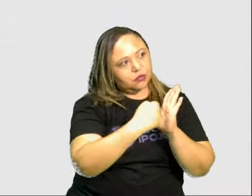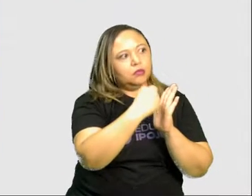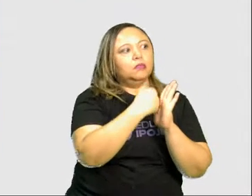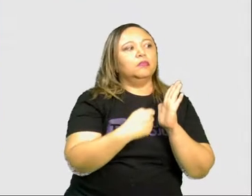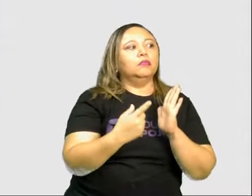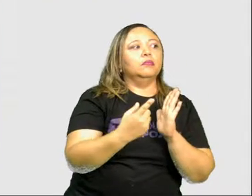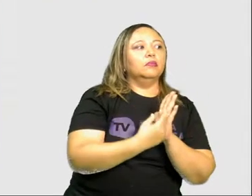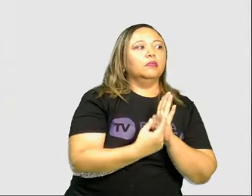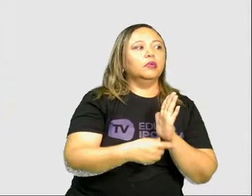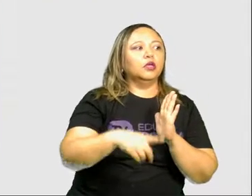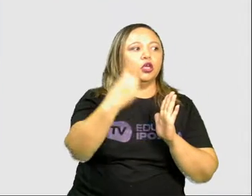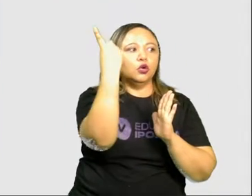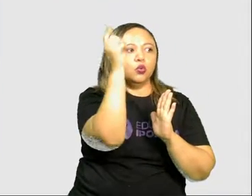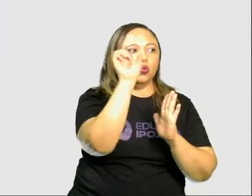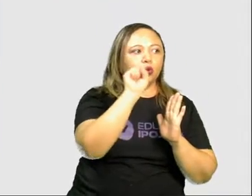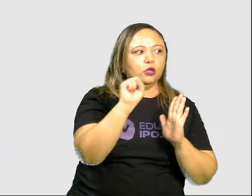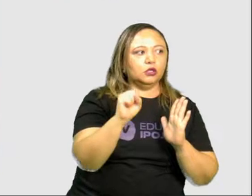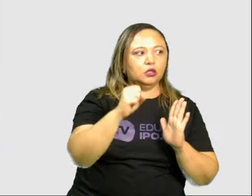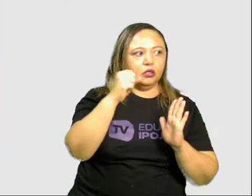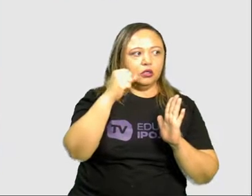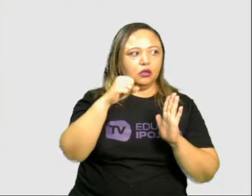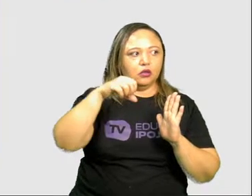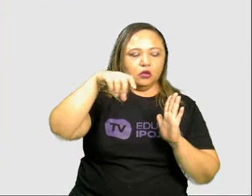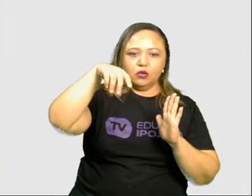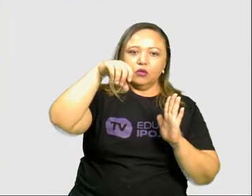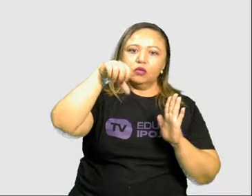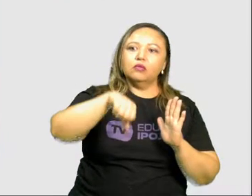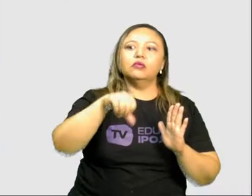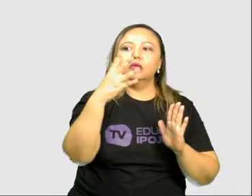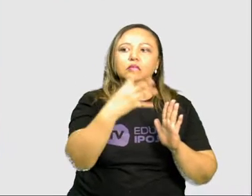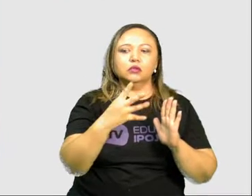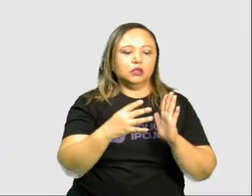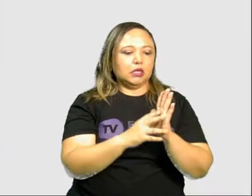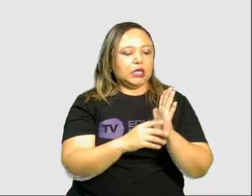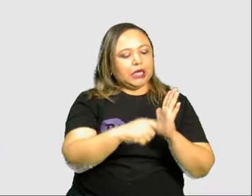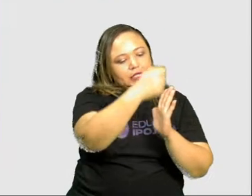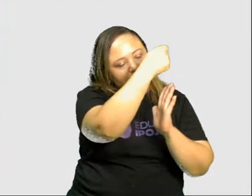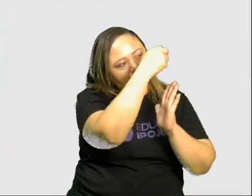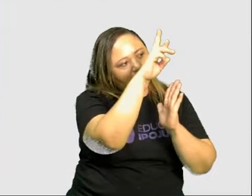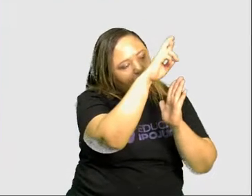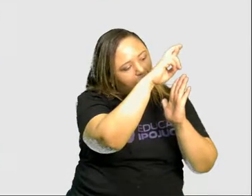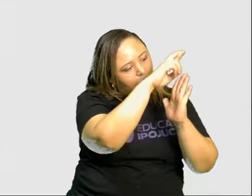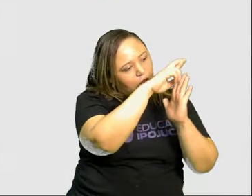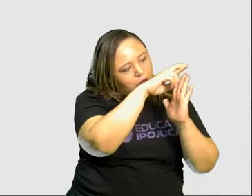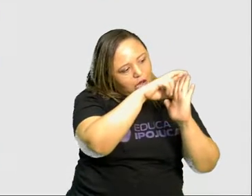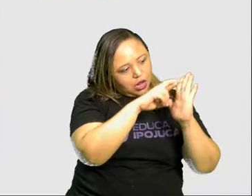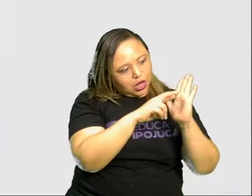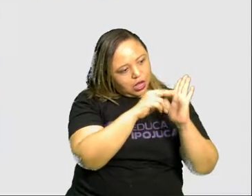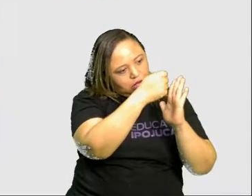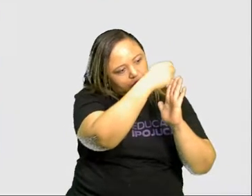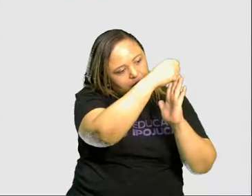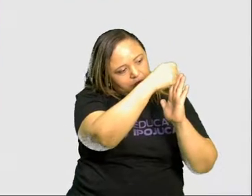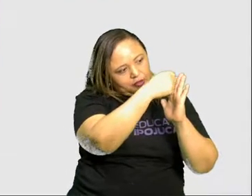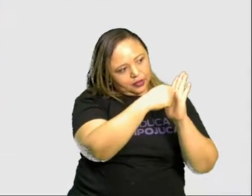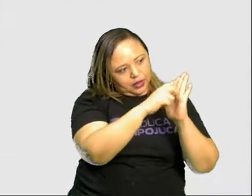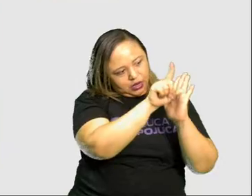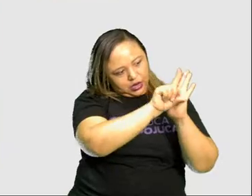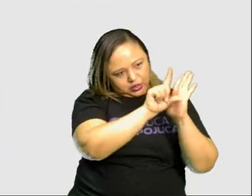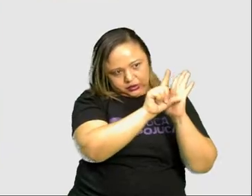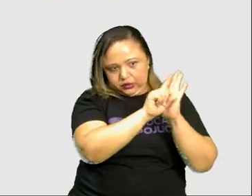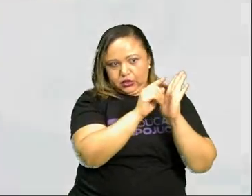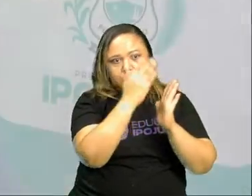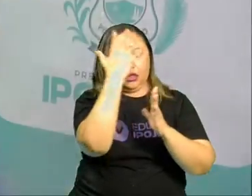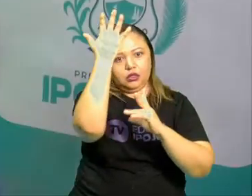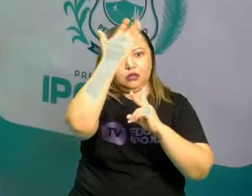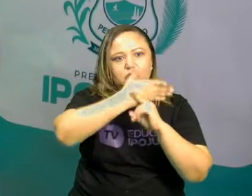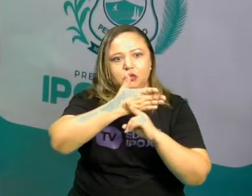Portugal e Espanha. Esse tratado dividia as terras da América do Sul entre dois países, entre